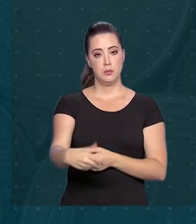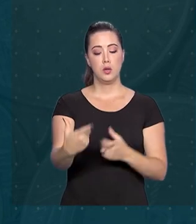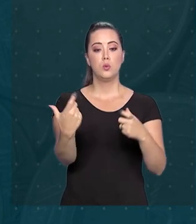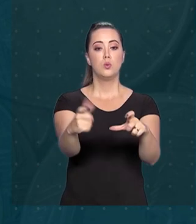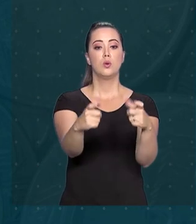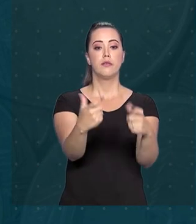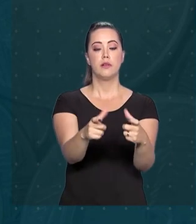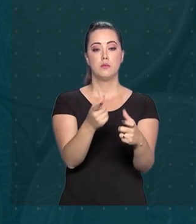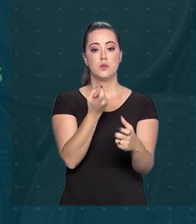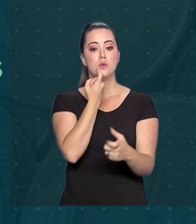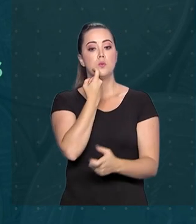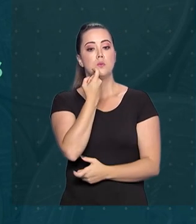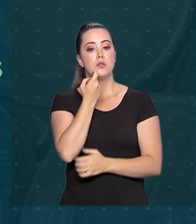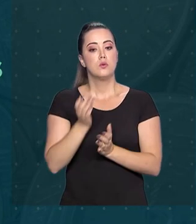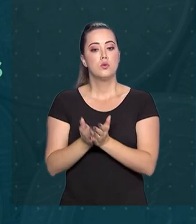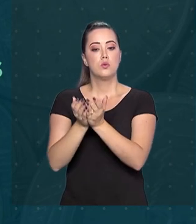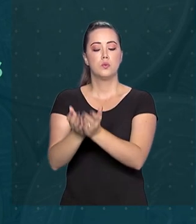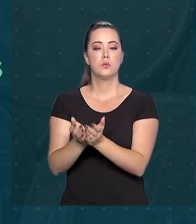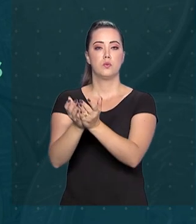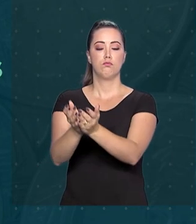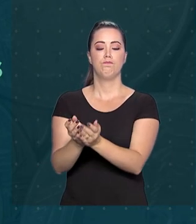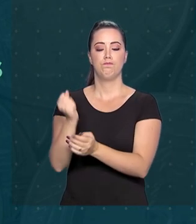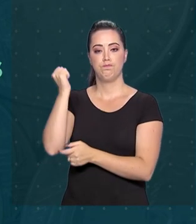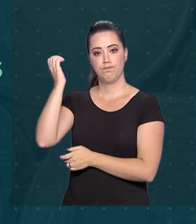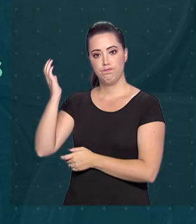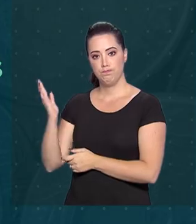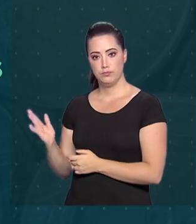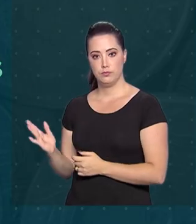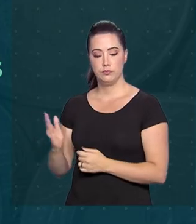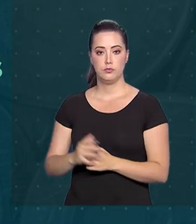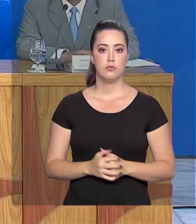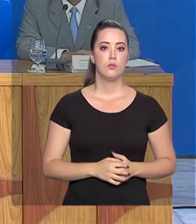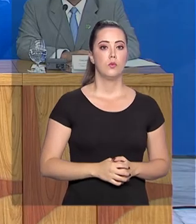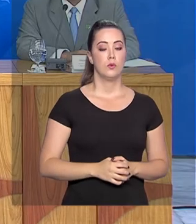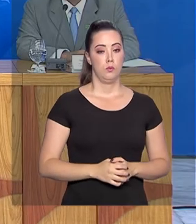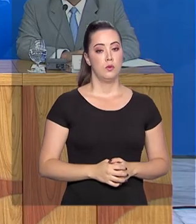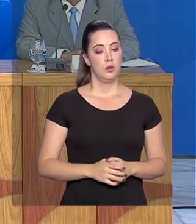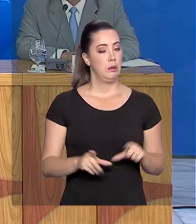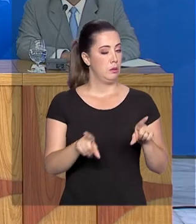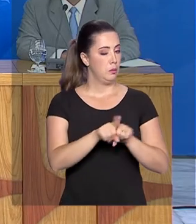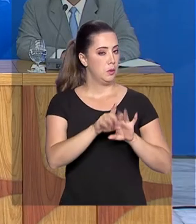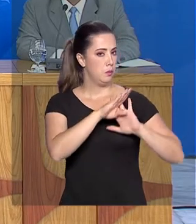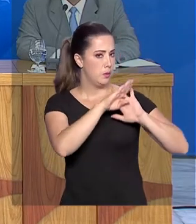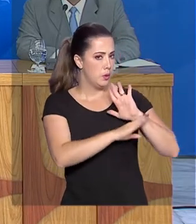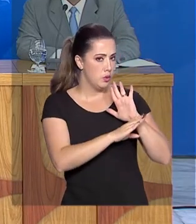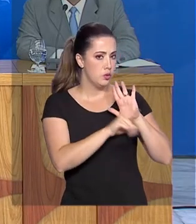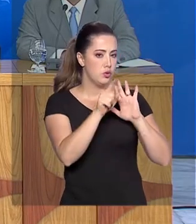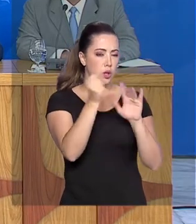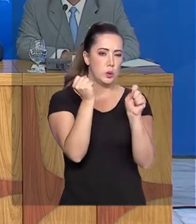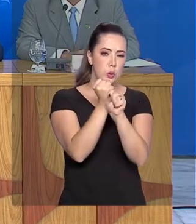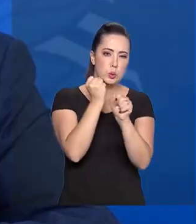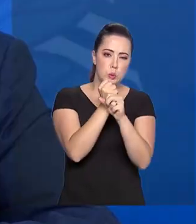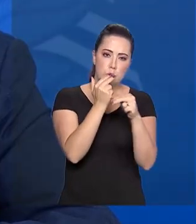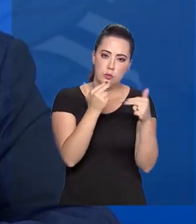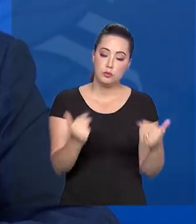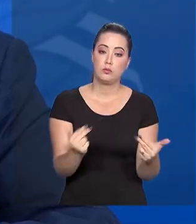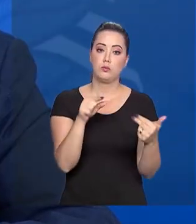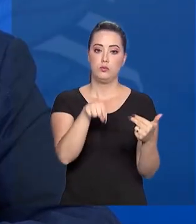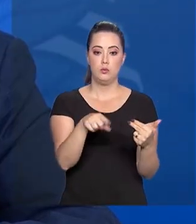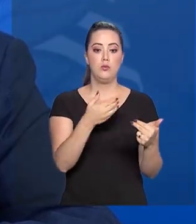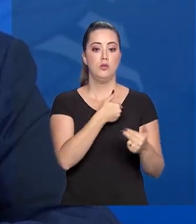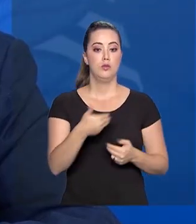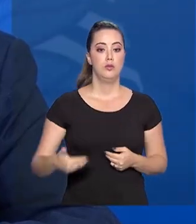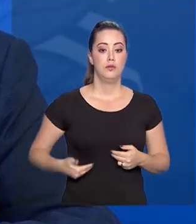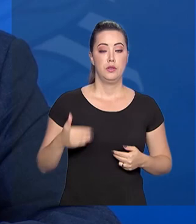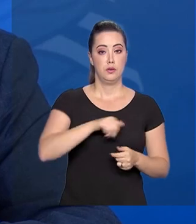terminais pesqueiros em Cabedelo, na Paraíba, em Belém e em Manaus. Além de projetos na área de infraestrutura, o governo quer